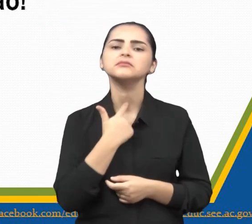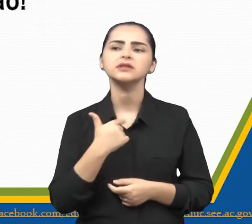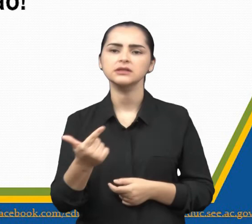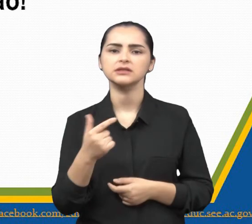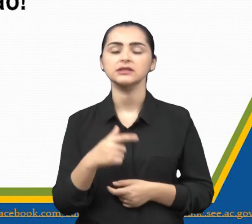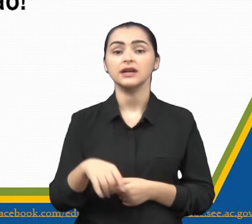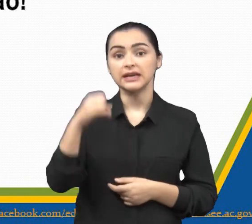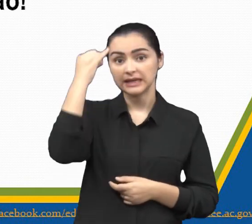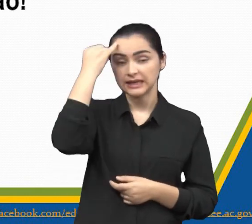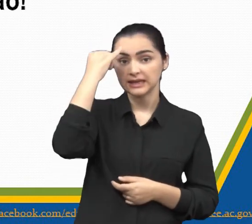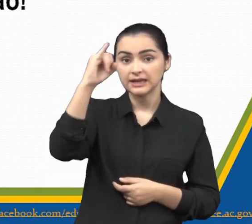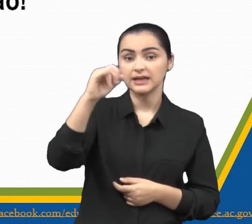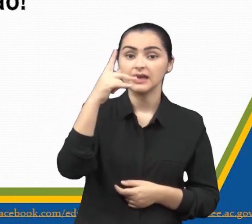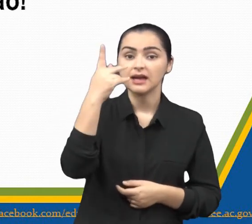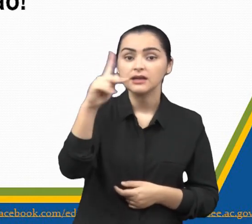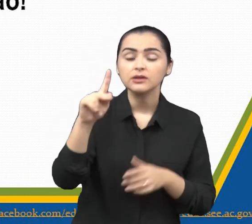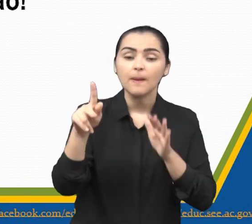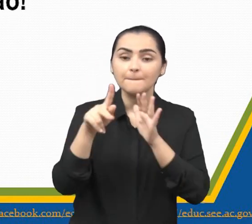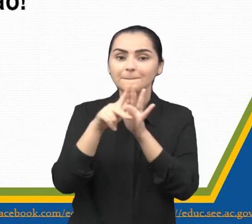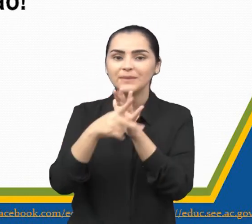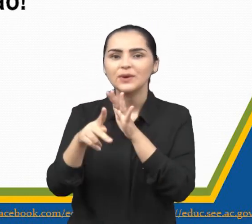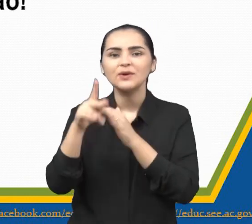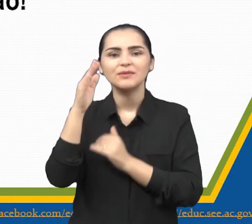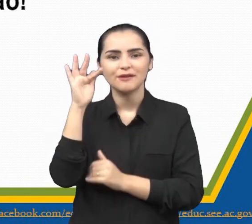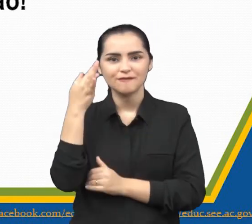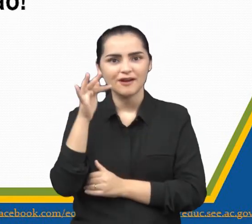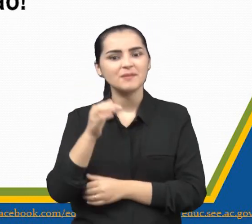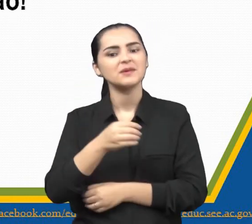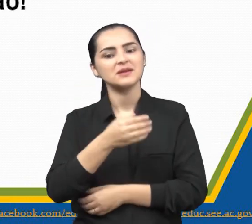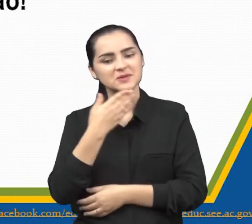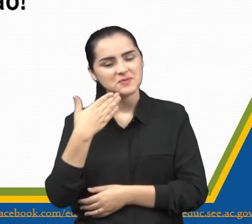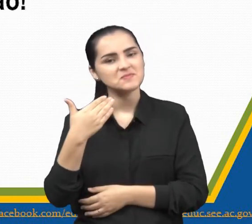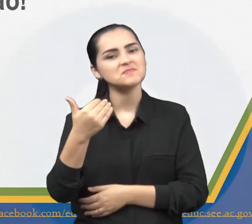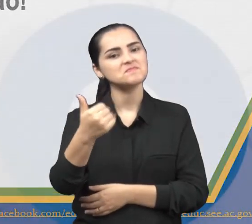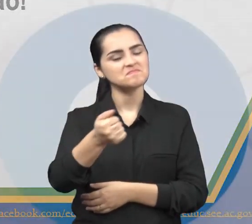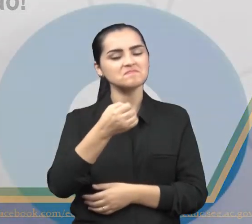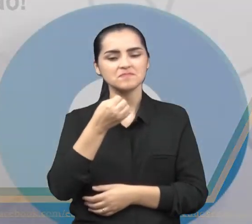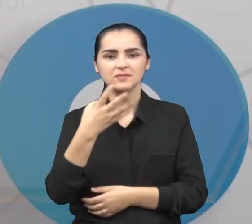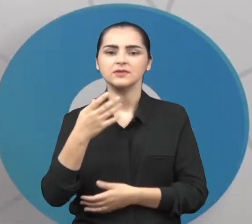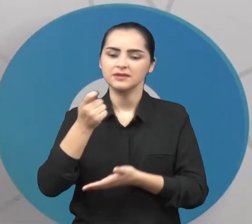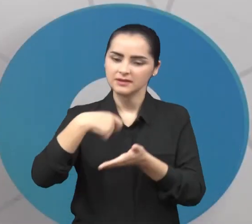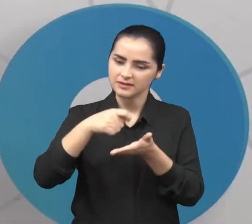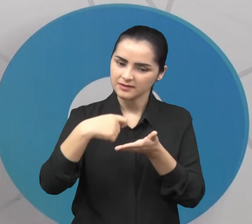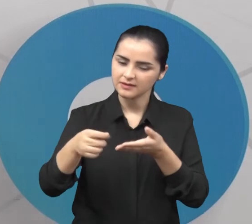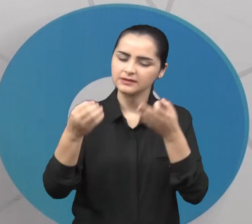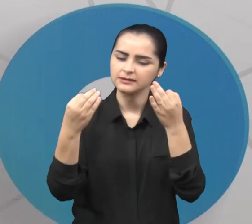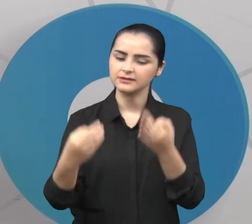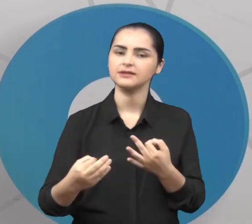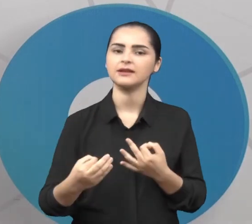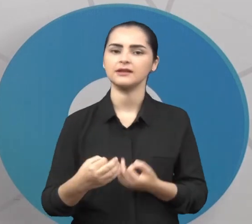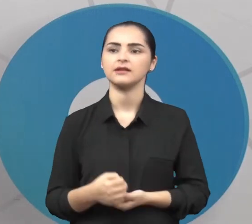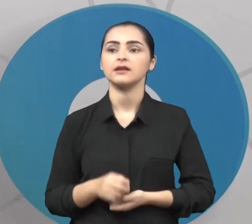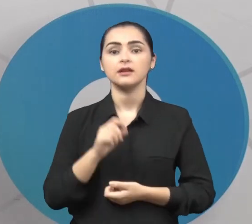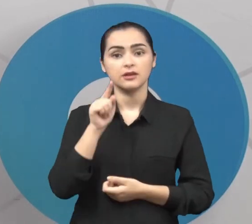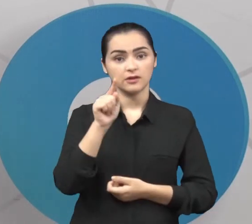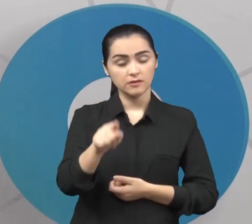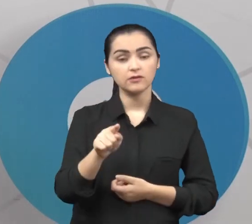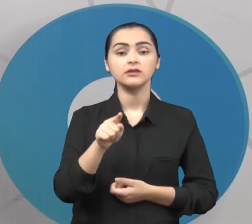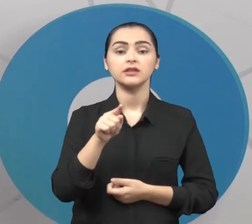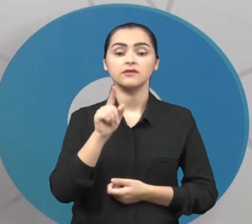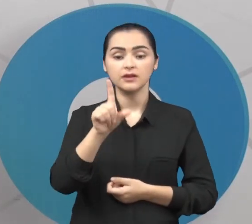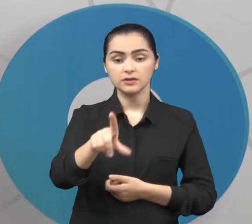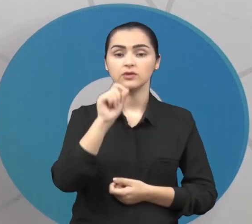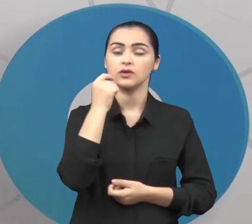cria a sua fábula. Cria a sua produção. Capriche, tá? Então, olha só a dica aí. Você vai pegar um desses animais que eu